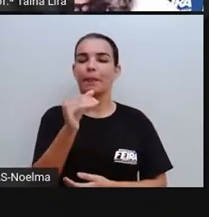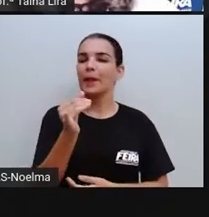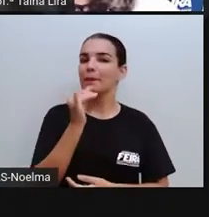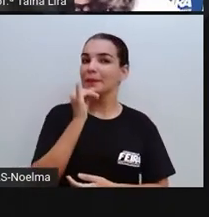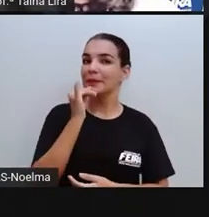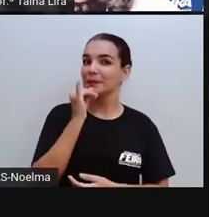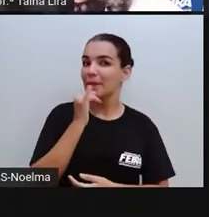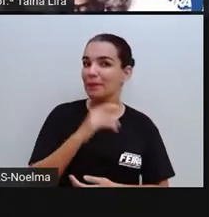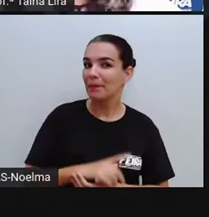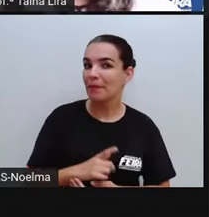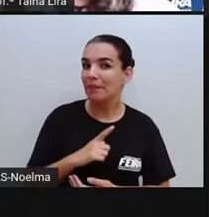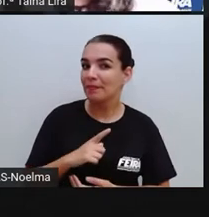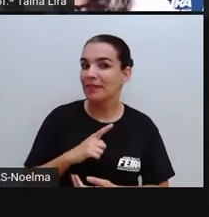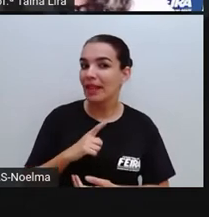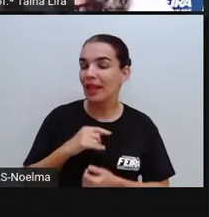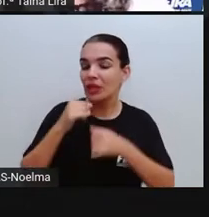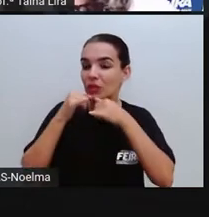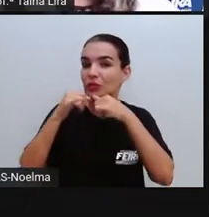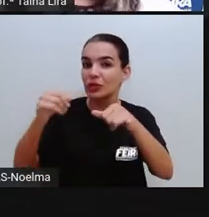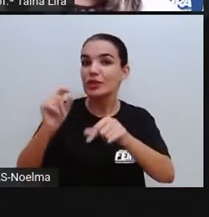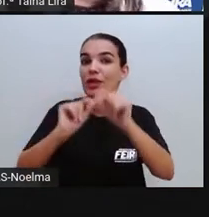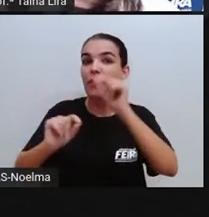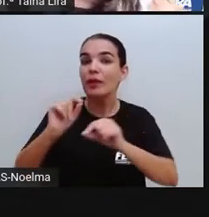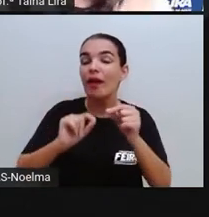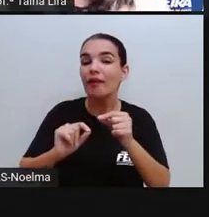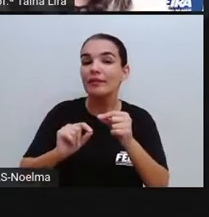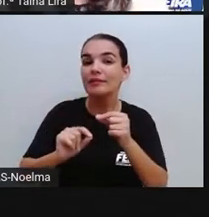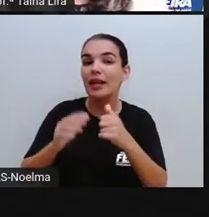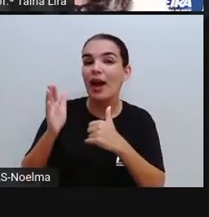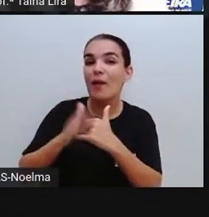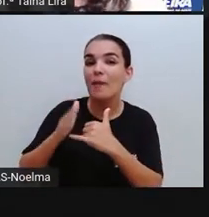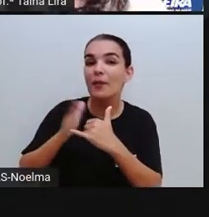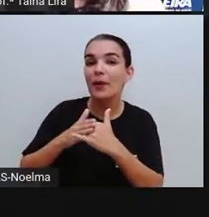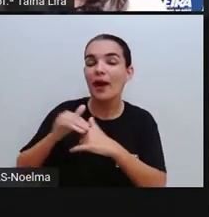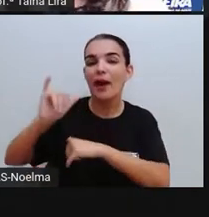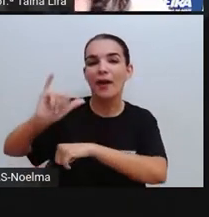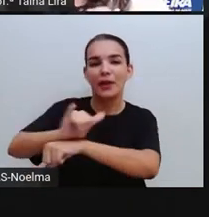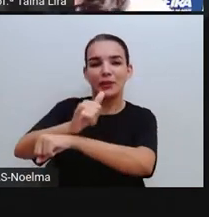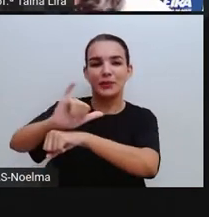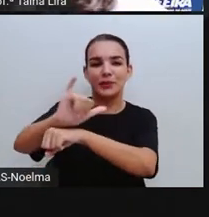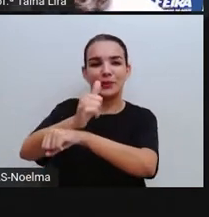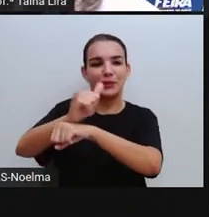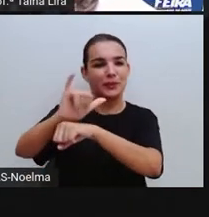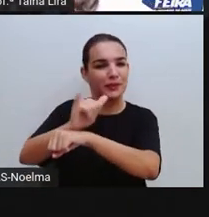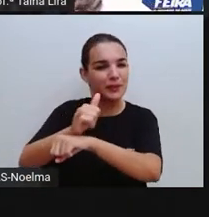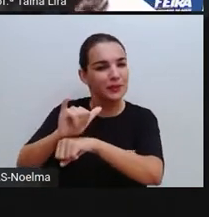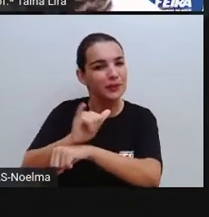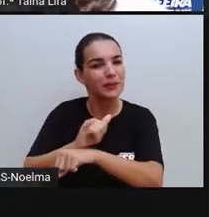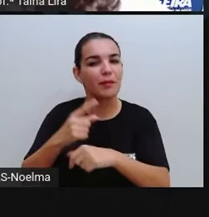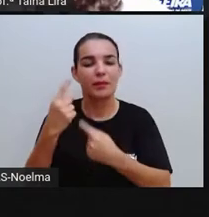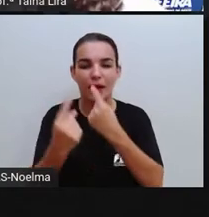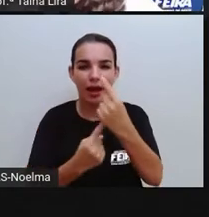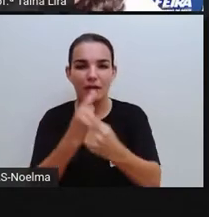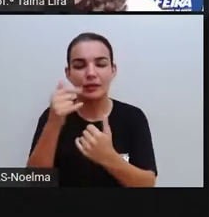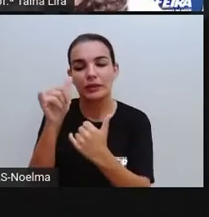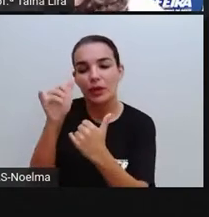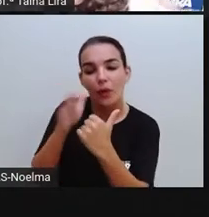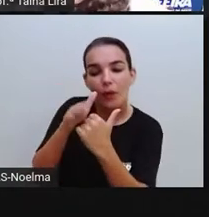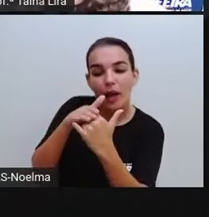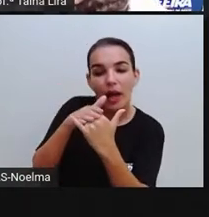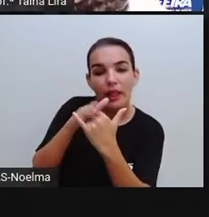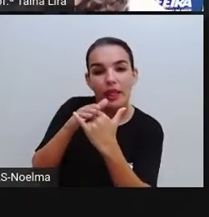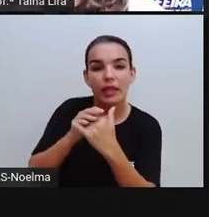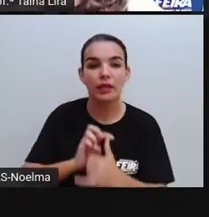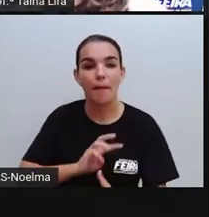notícias também através do próprio YouTube, certo? Que é um site